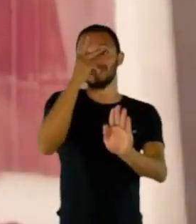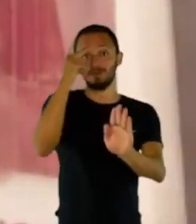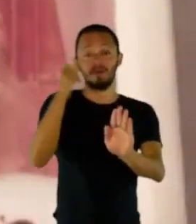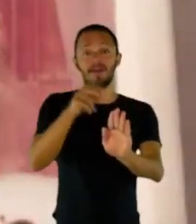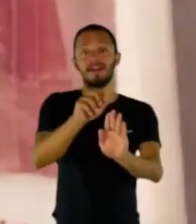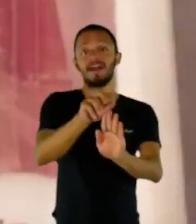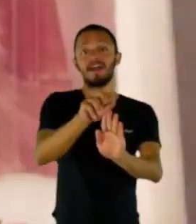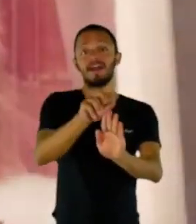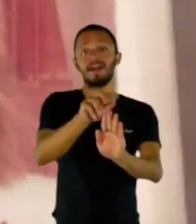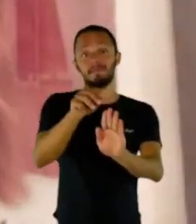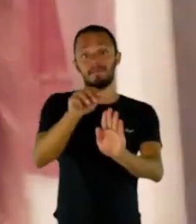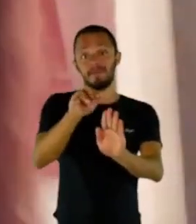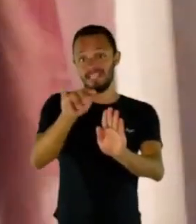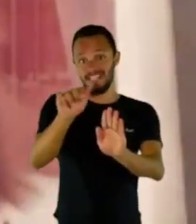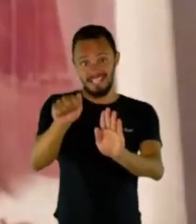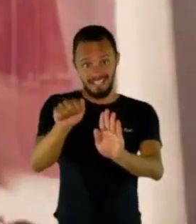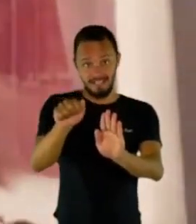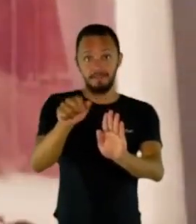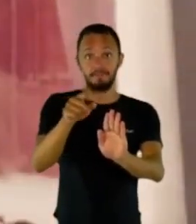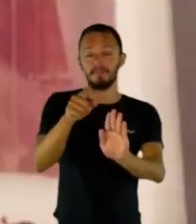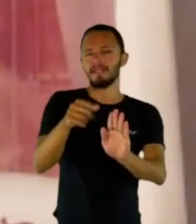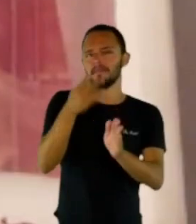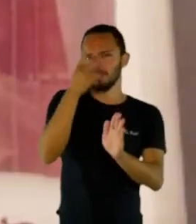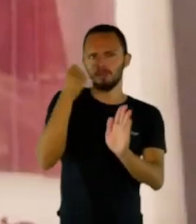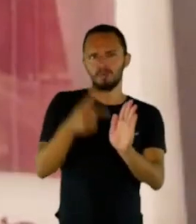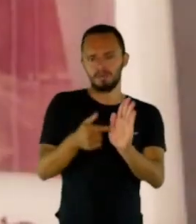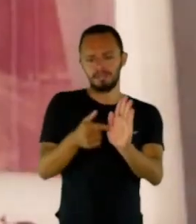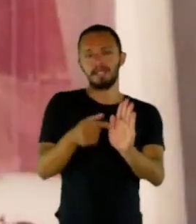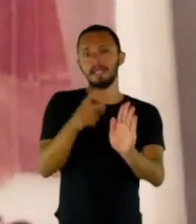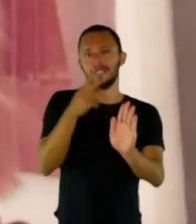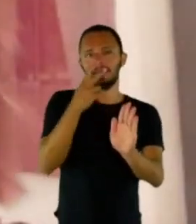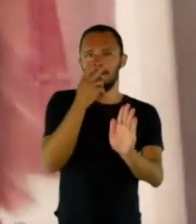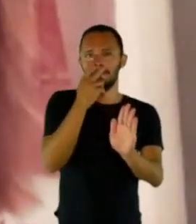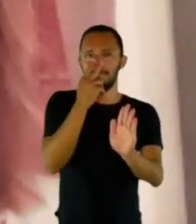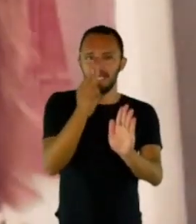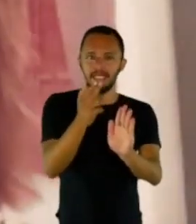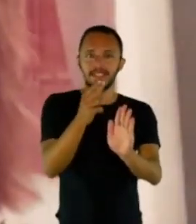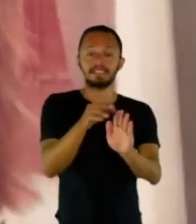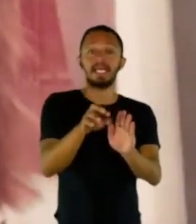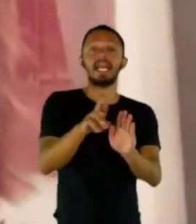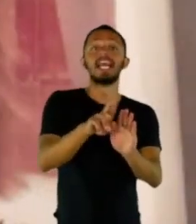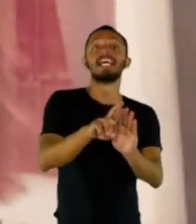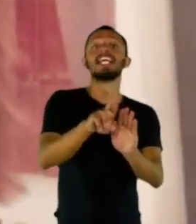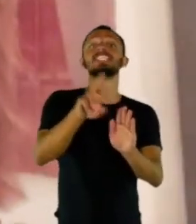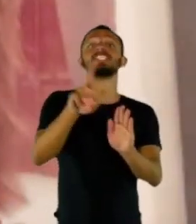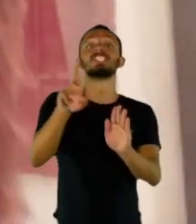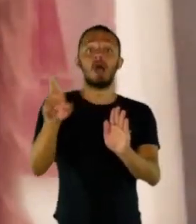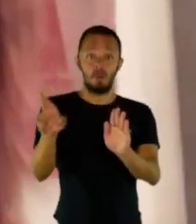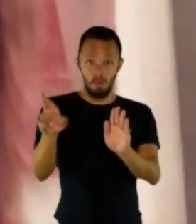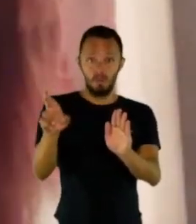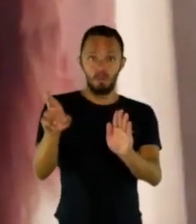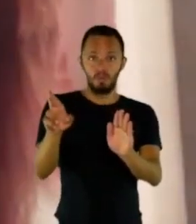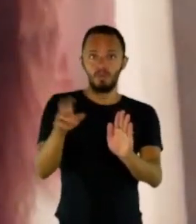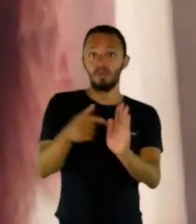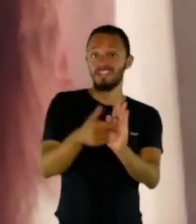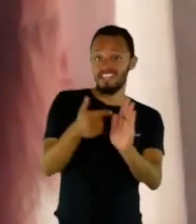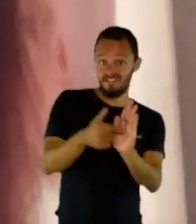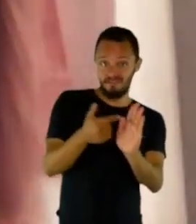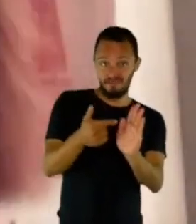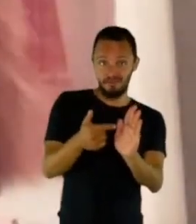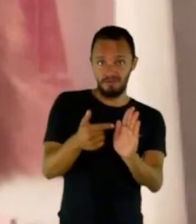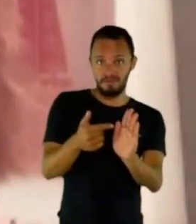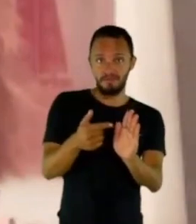algumas pessoas achavam que ele era um livro religioso, e aí uma amiga minha comprou o livro e deu para a mãe ler,